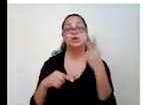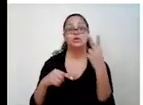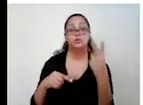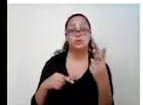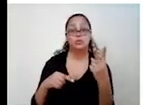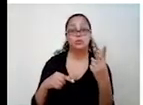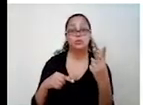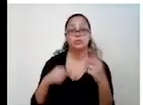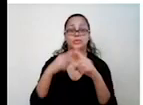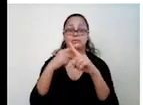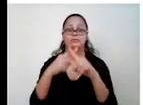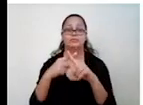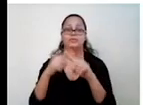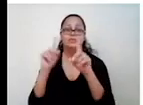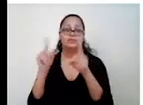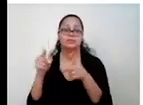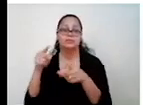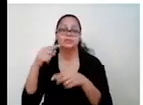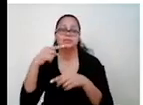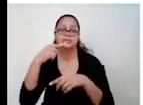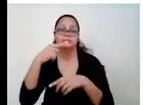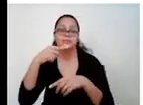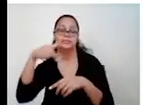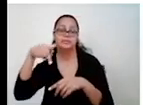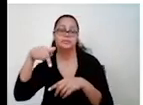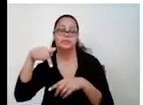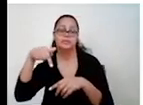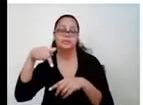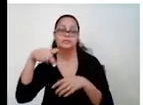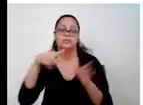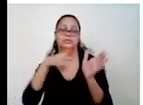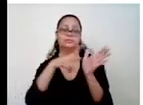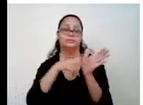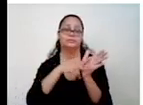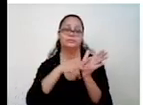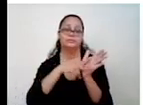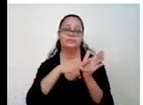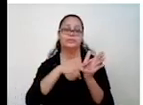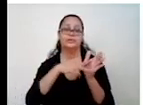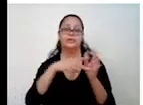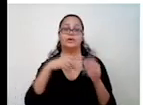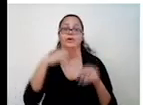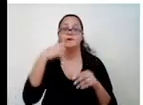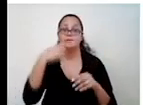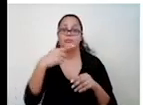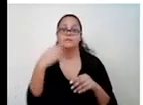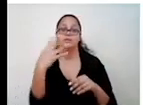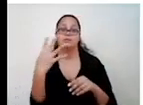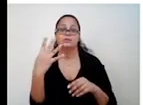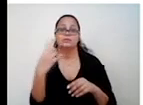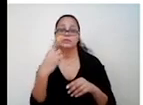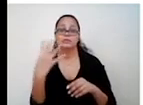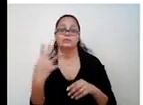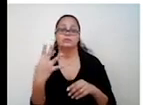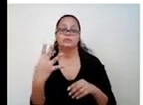7. Sinal diferente dá menos. Mais o 2 com menos do 7, menos. 2 vezes 7, 14.